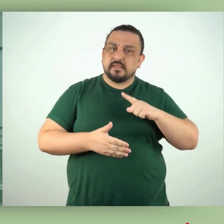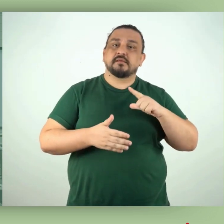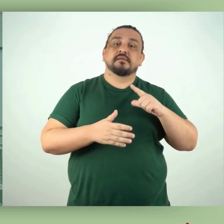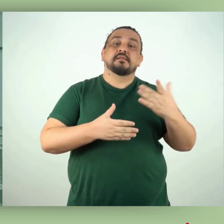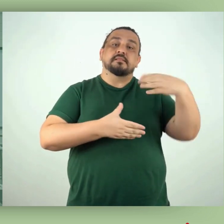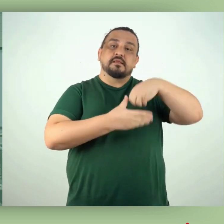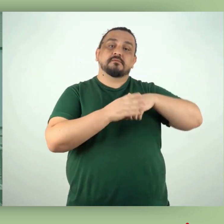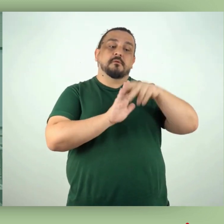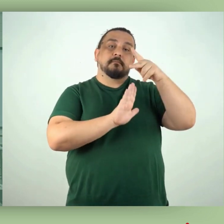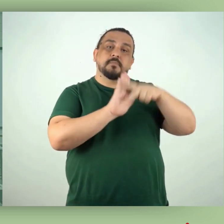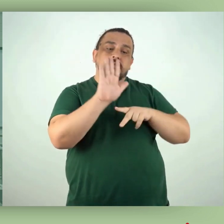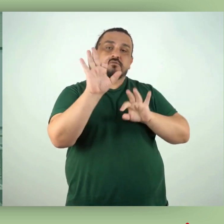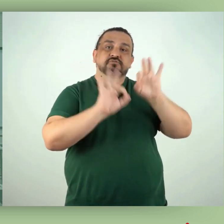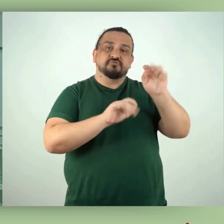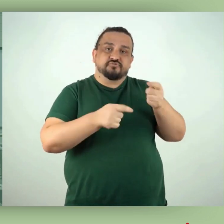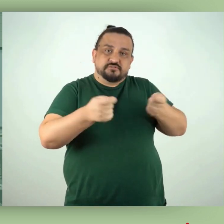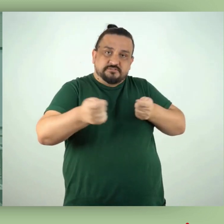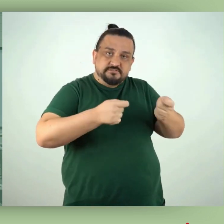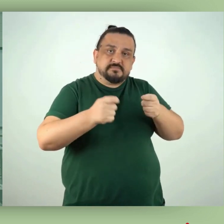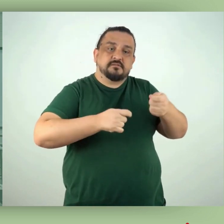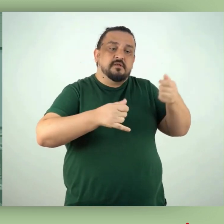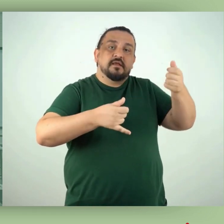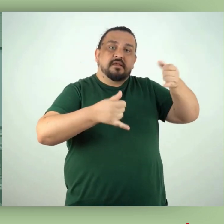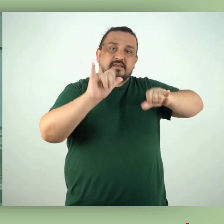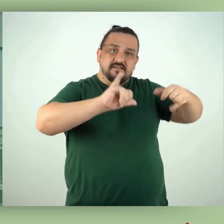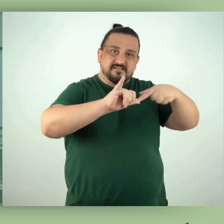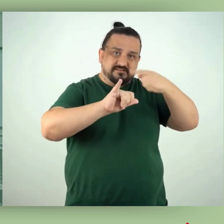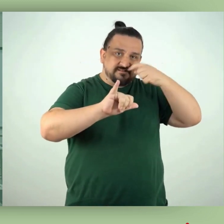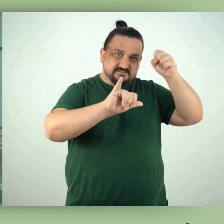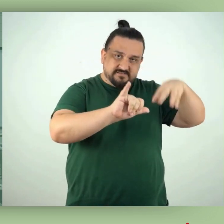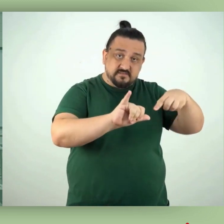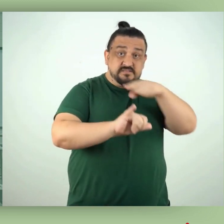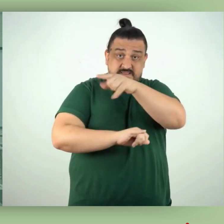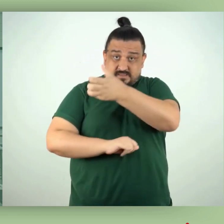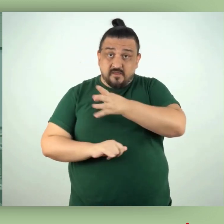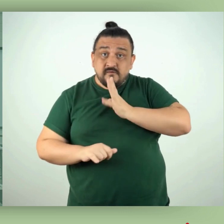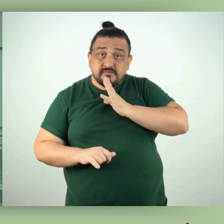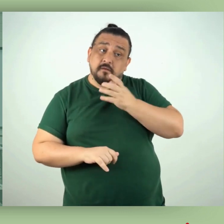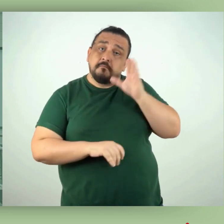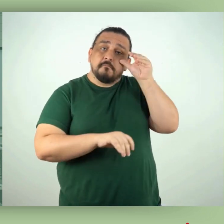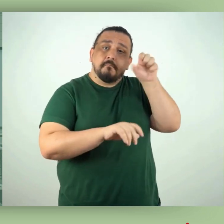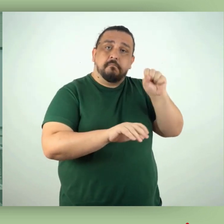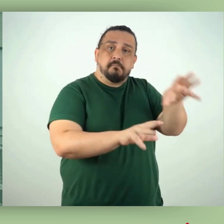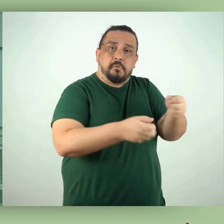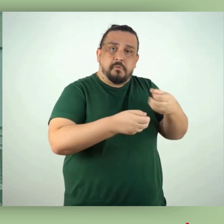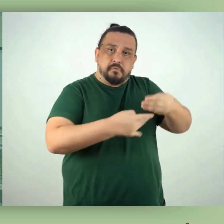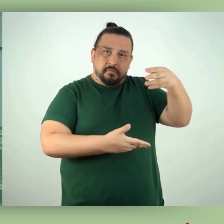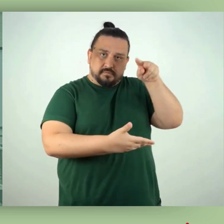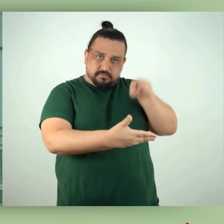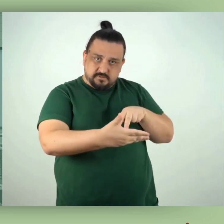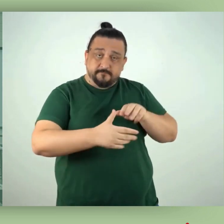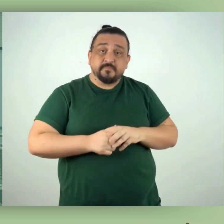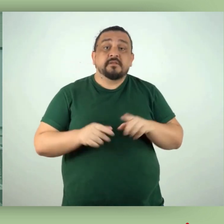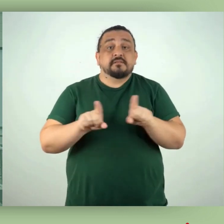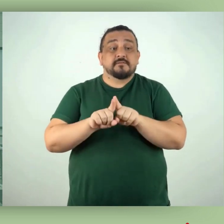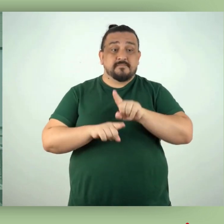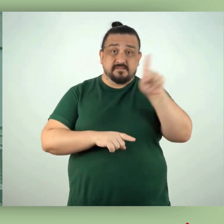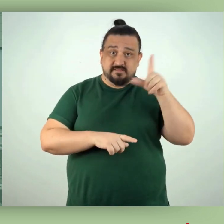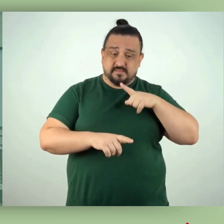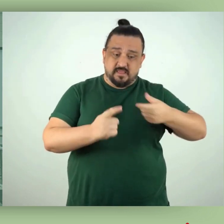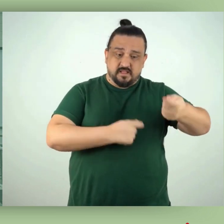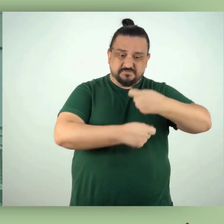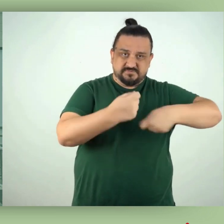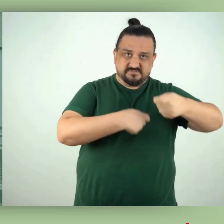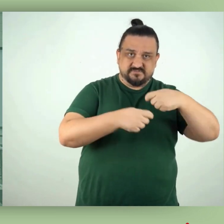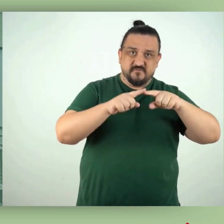possuem um plano de gerenciamento de resíduos. Em caso de dúvidas, ele pode ser consultado. Os técnicos